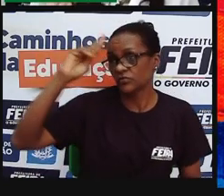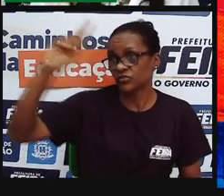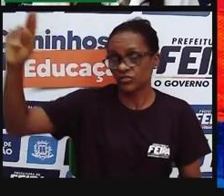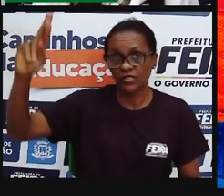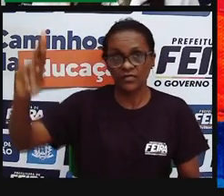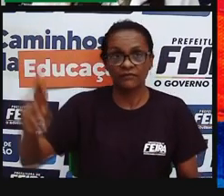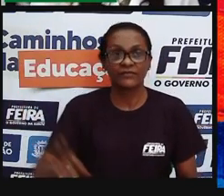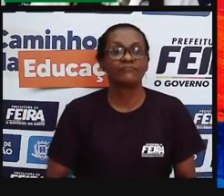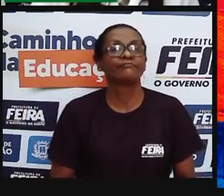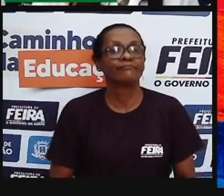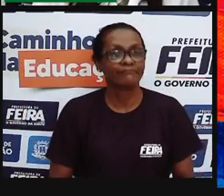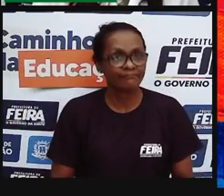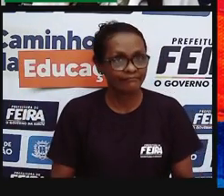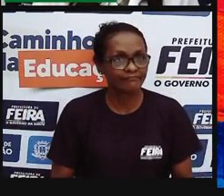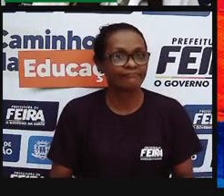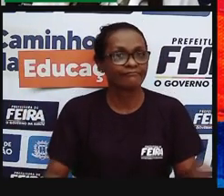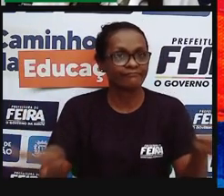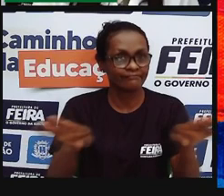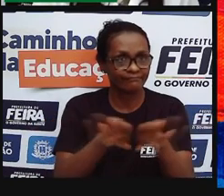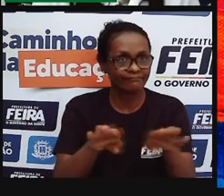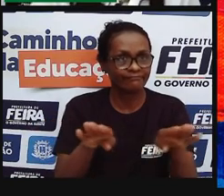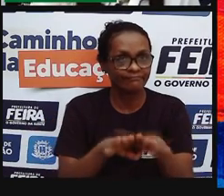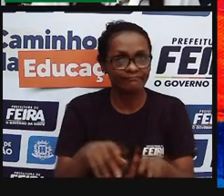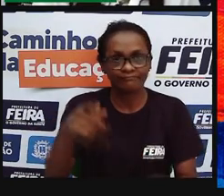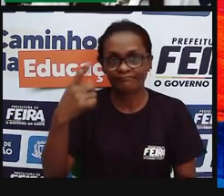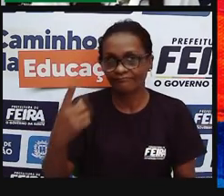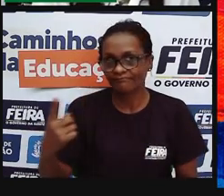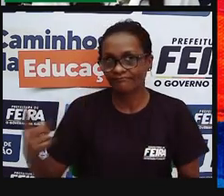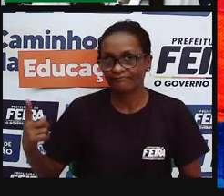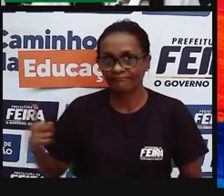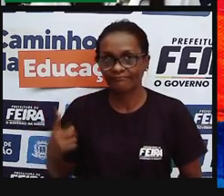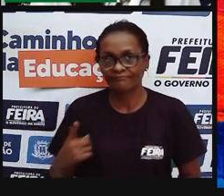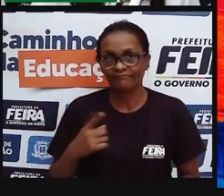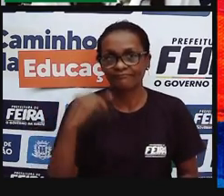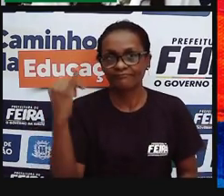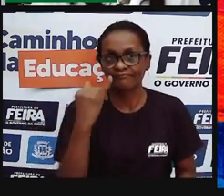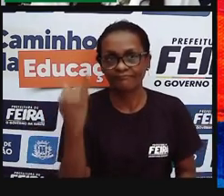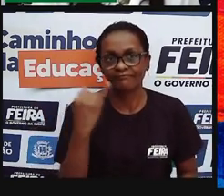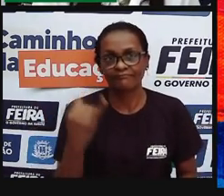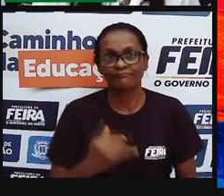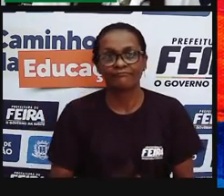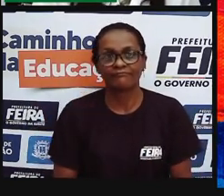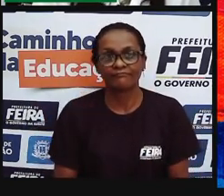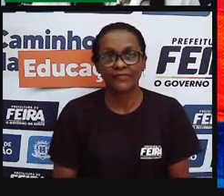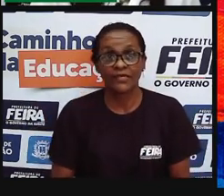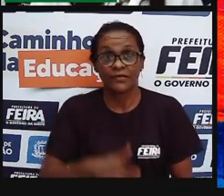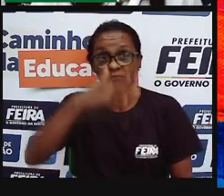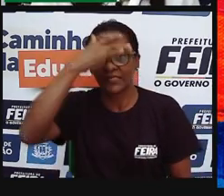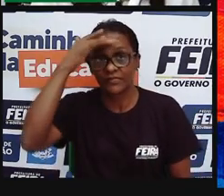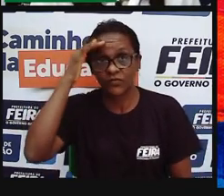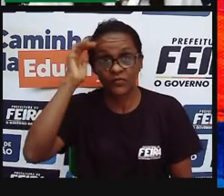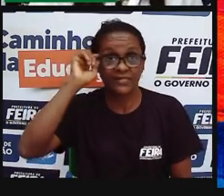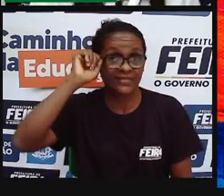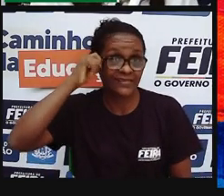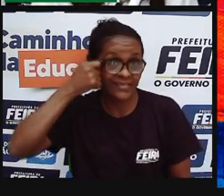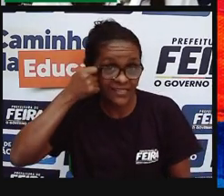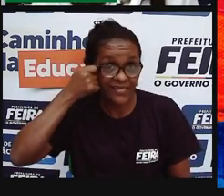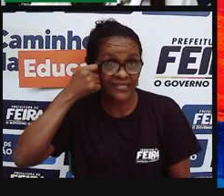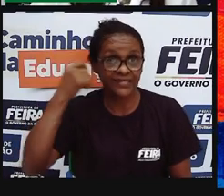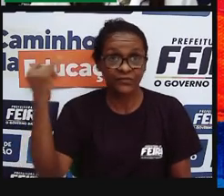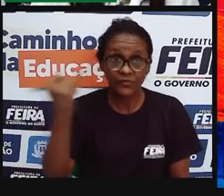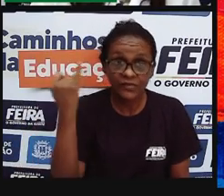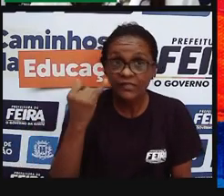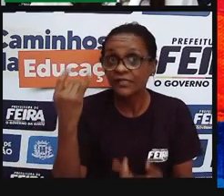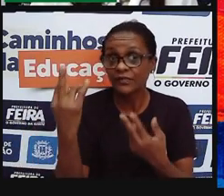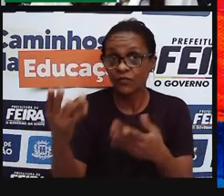precisa de ver cada vez mais essas mulheres, né? E principalmente mulheres negras, né? Para quê? Para que cada